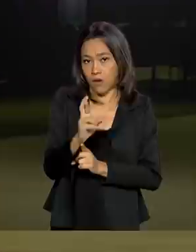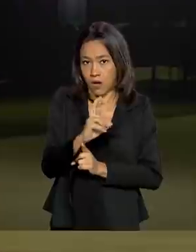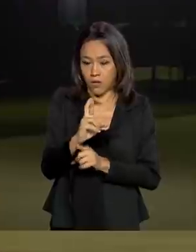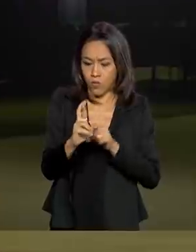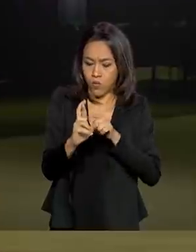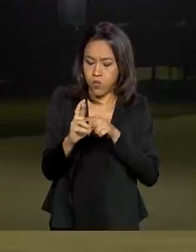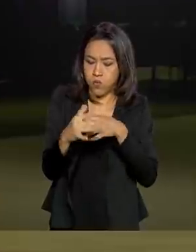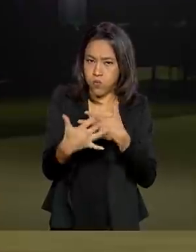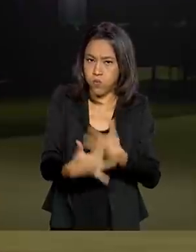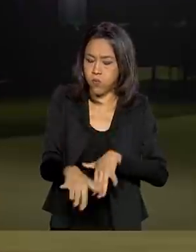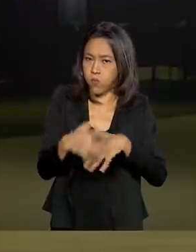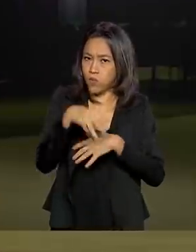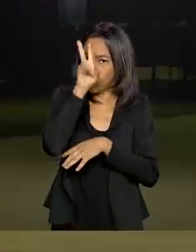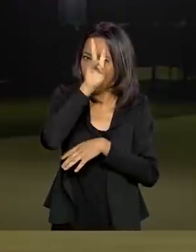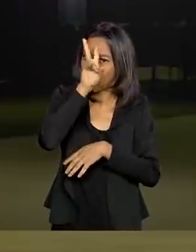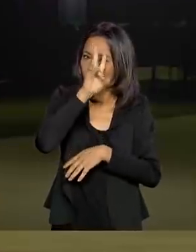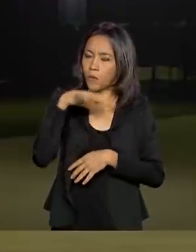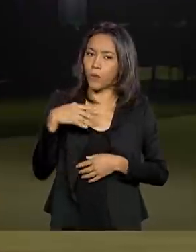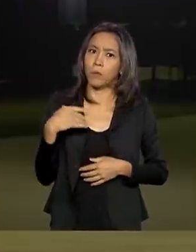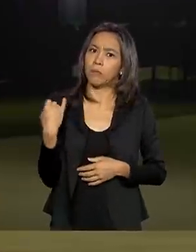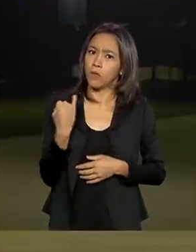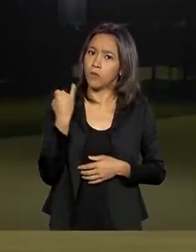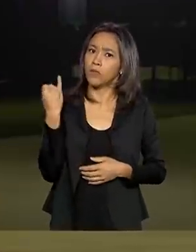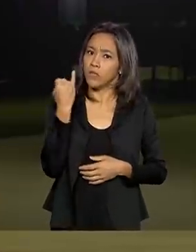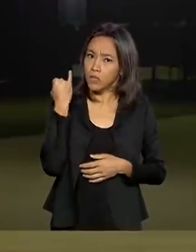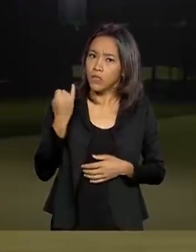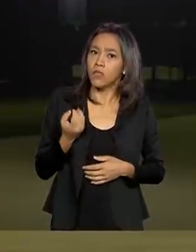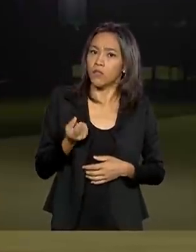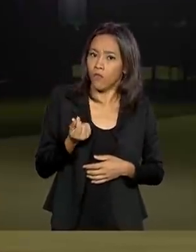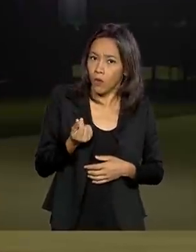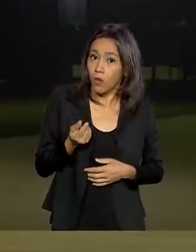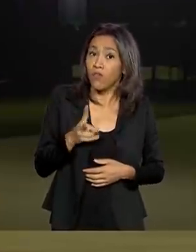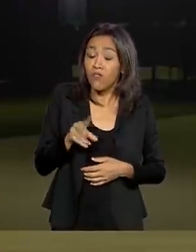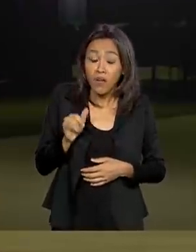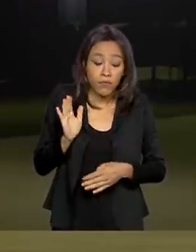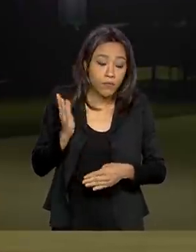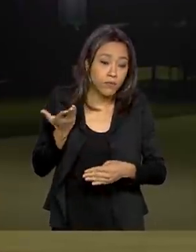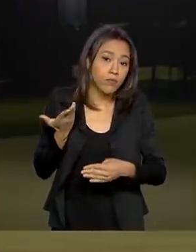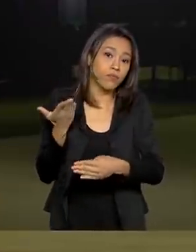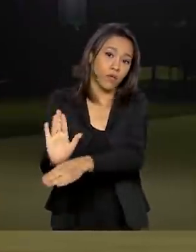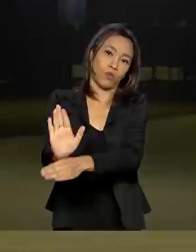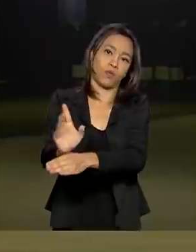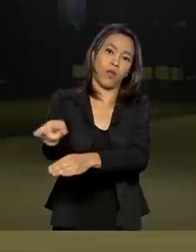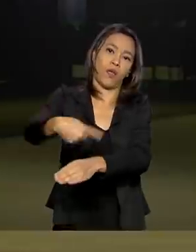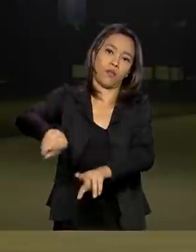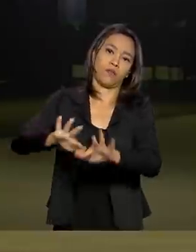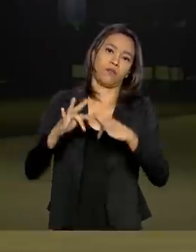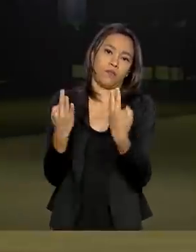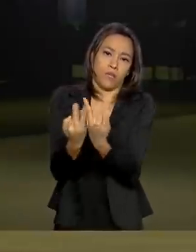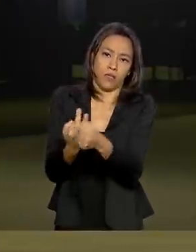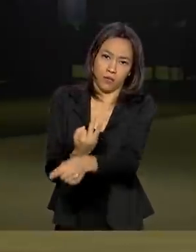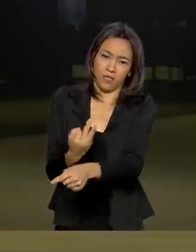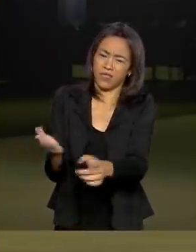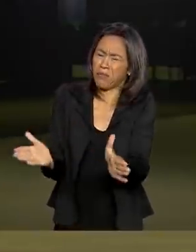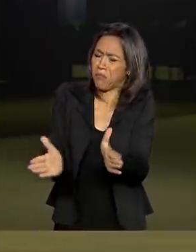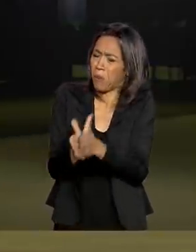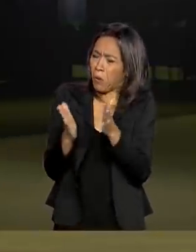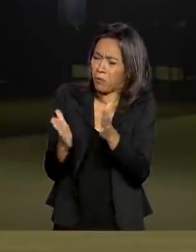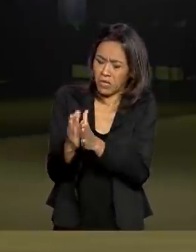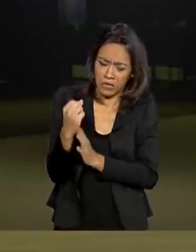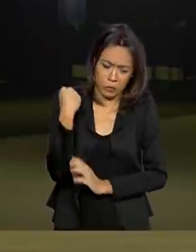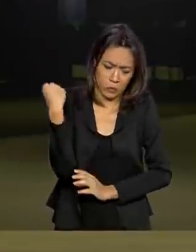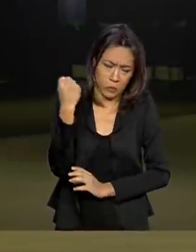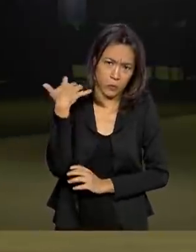valor histórico muito importante e que seguramente vai ajudar muito essas famílias, que são aquelas que estão na extrema pobreza e na